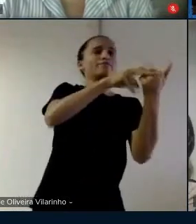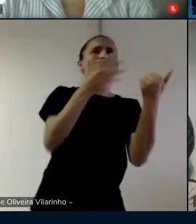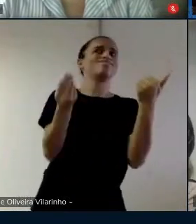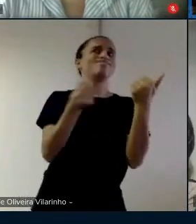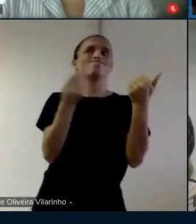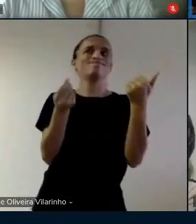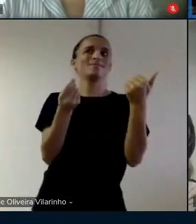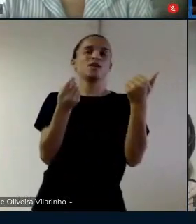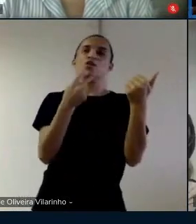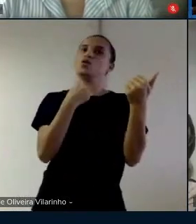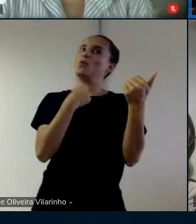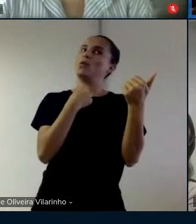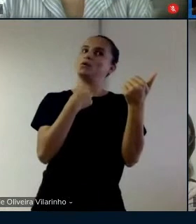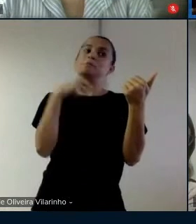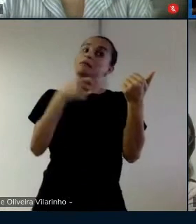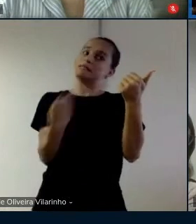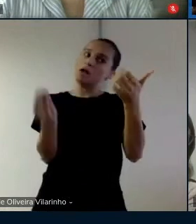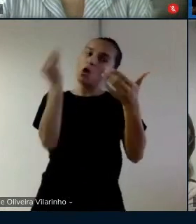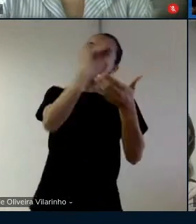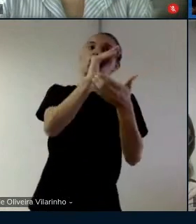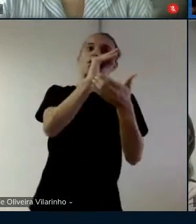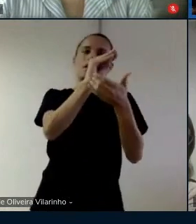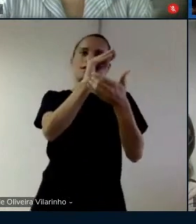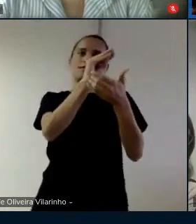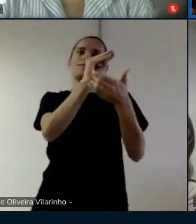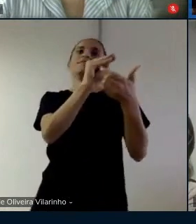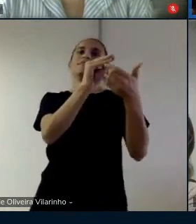não é adjetivo assim é verbo né